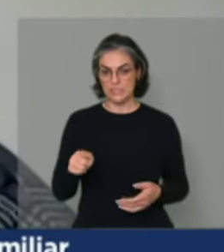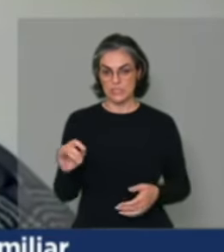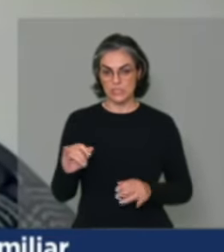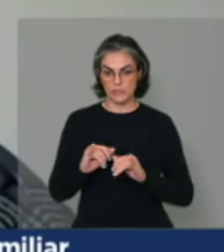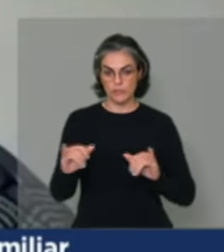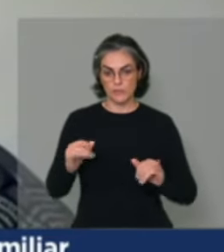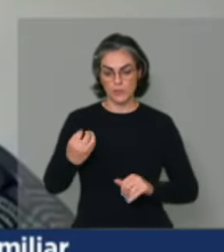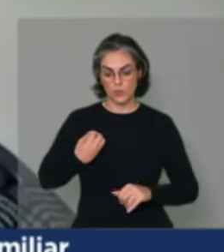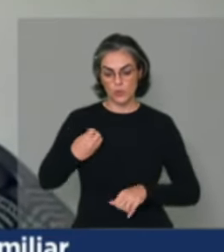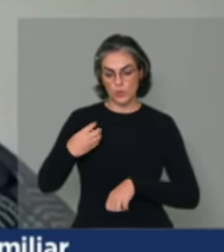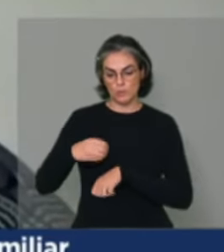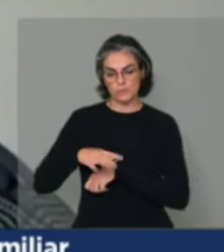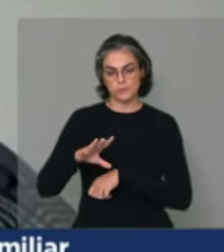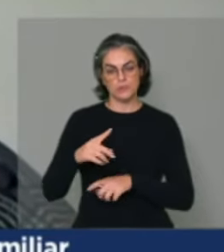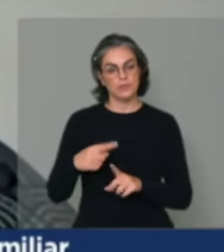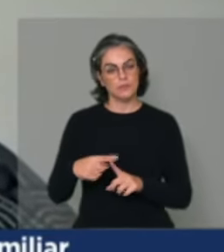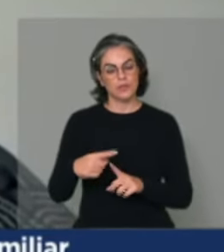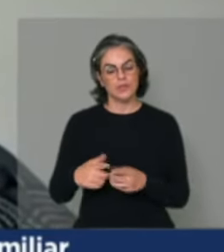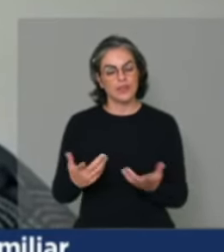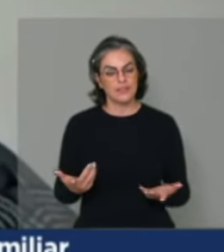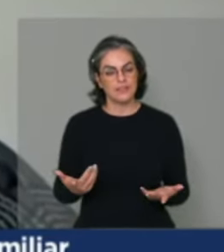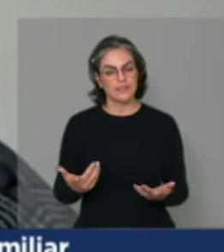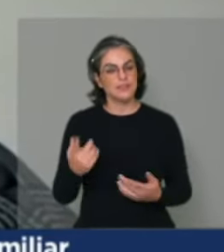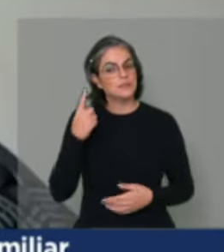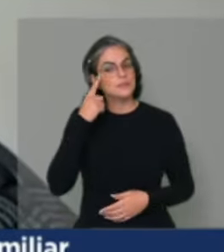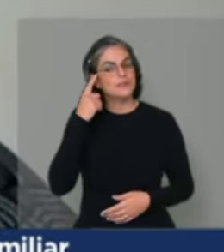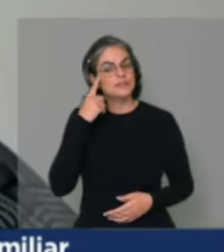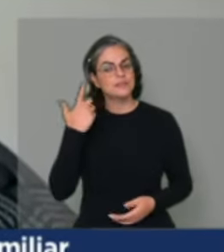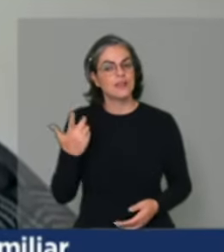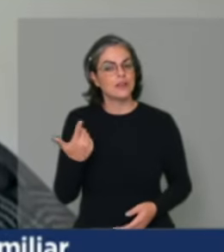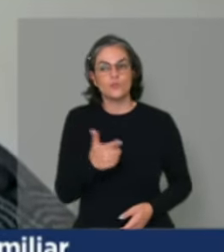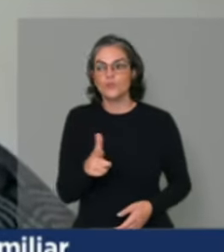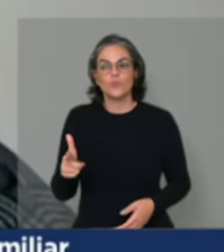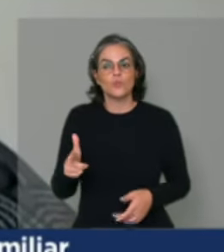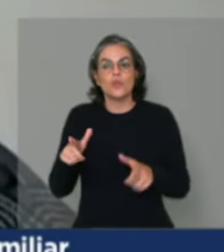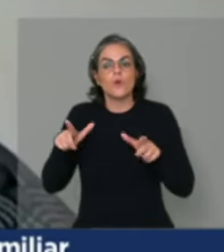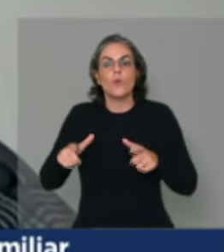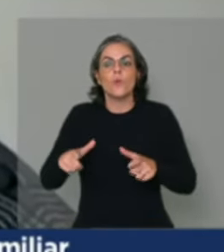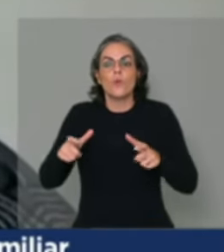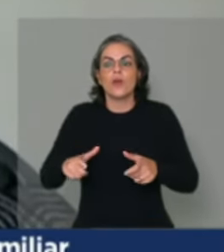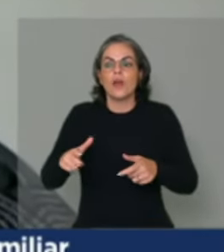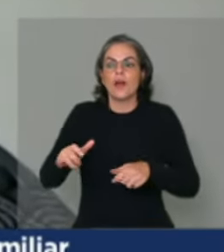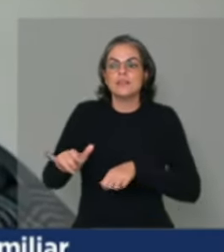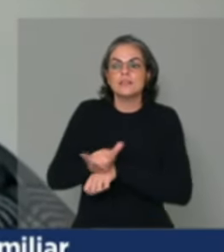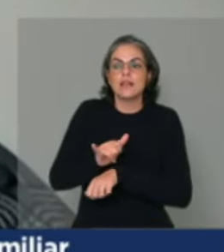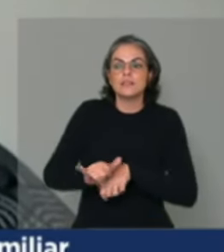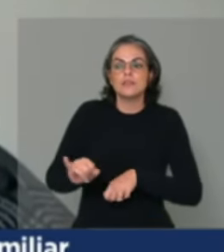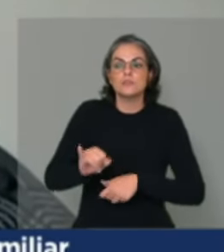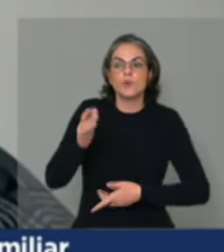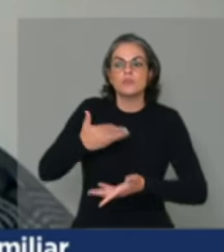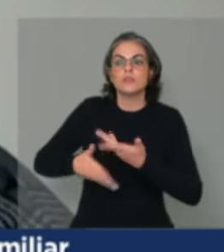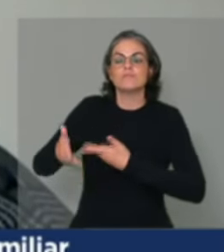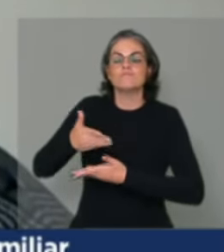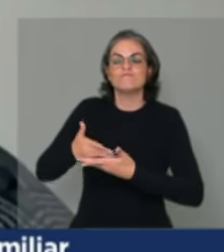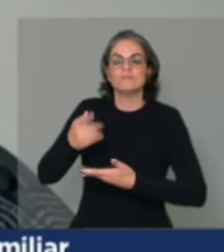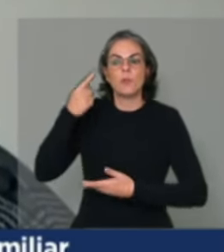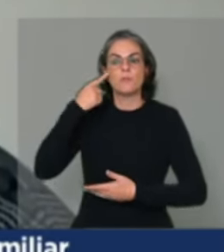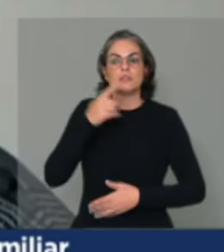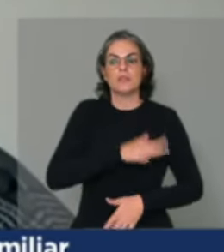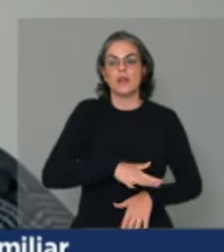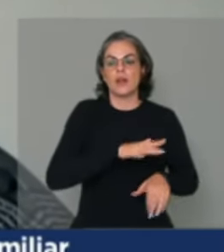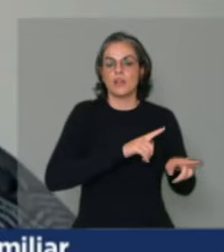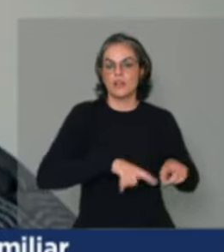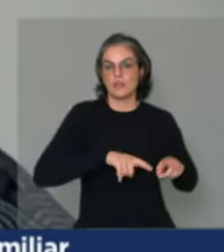num momento onde a gente não tem um espaço estratégico que pensa as políticas e ações para o campo da agricultura